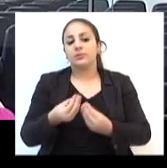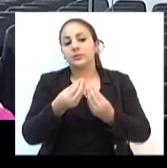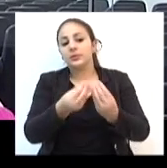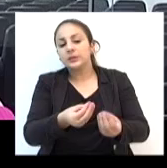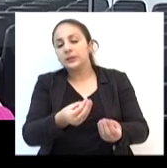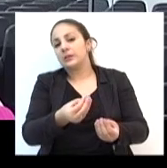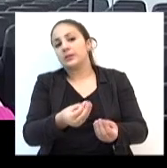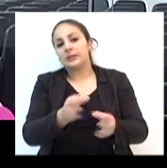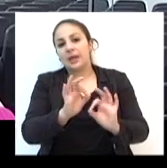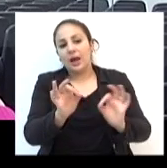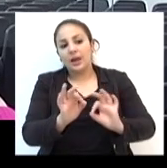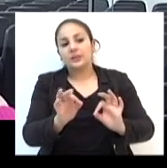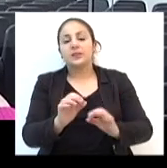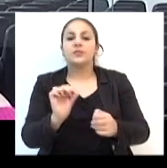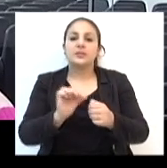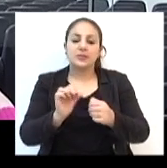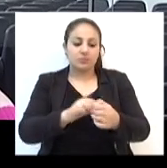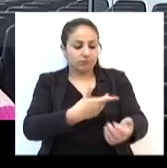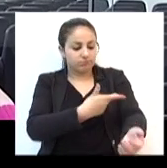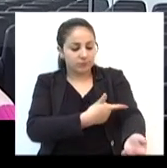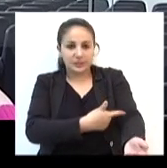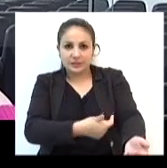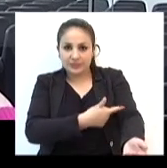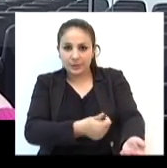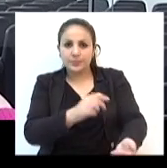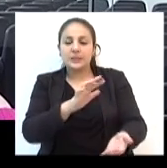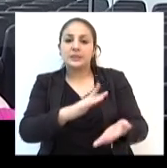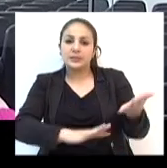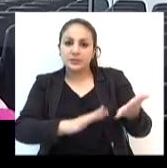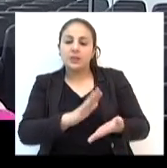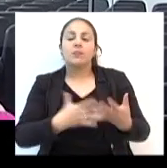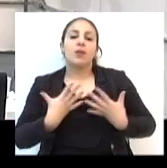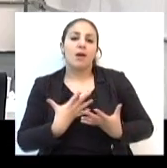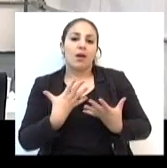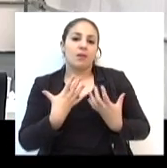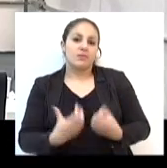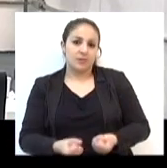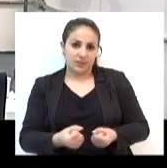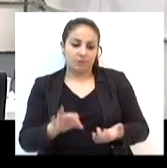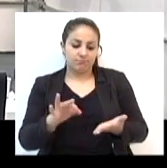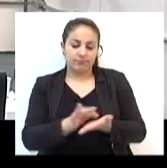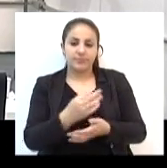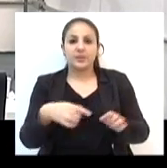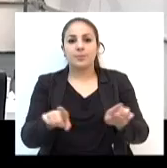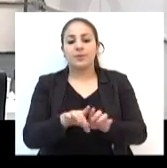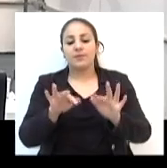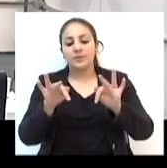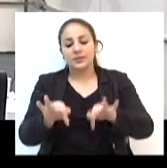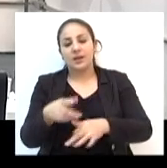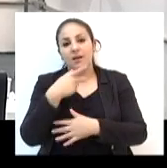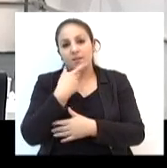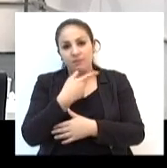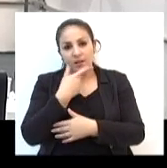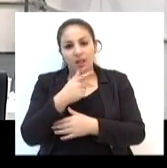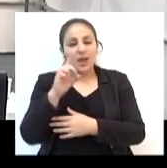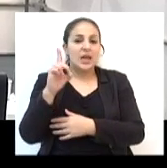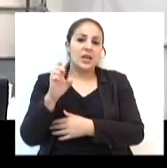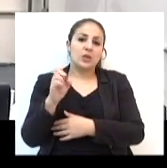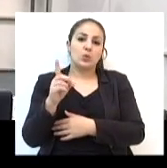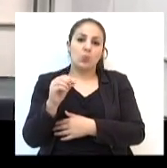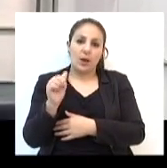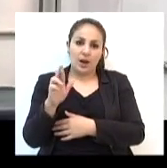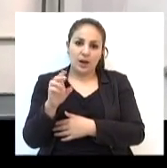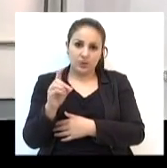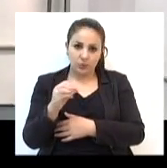poderiam ser um doador de sangue e aceitaram se inscrever. E para encerrar o seu discurso, Eduardo